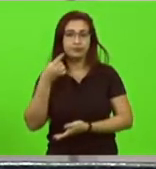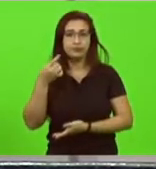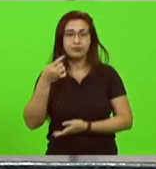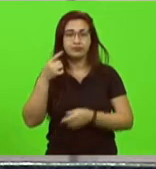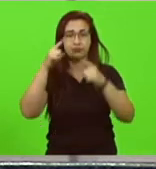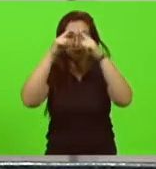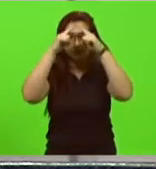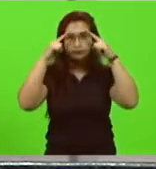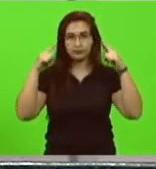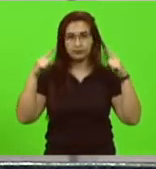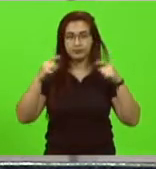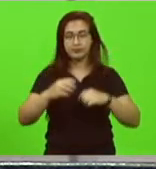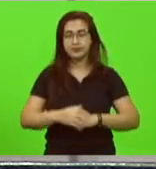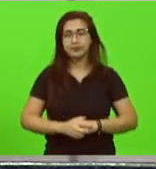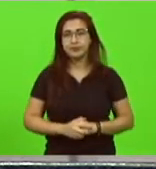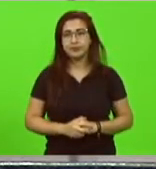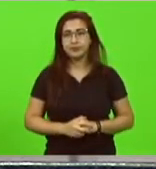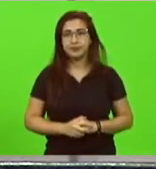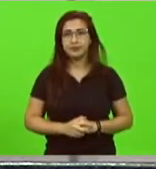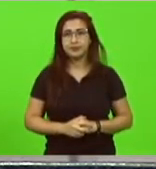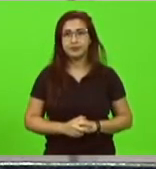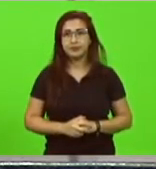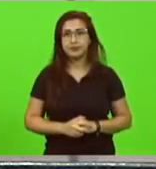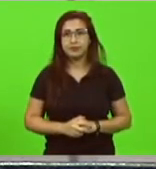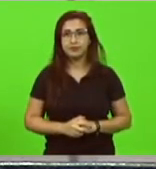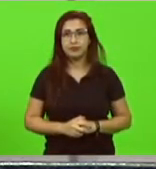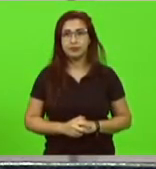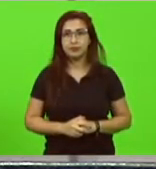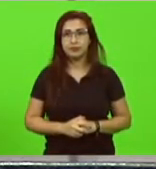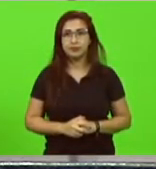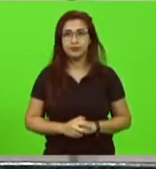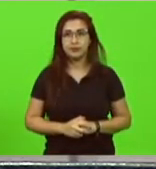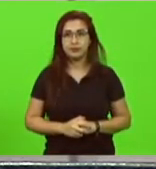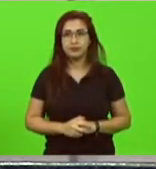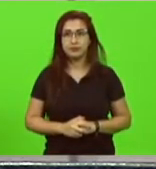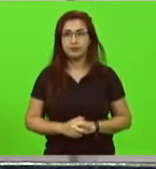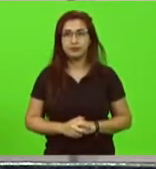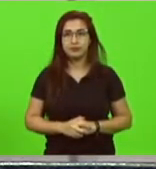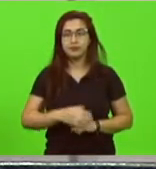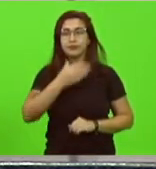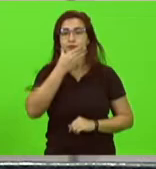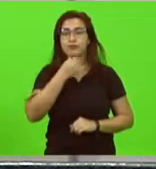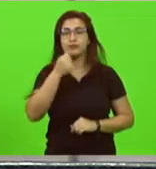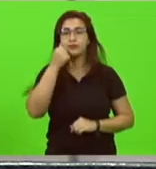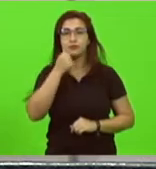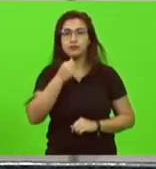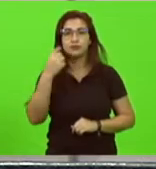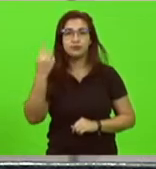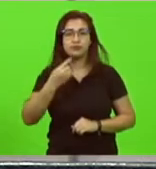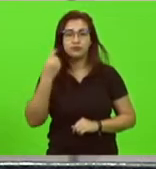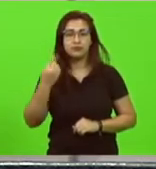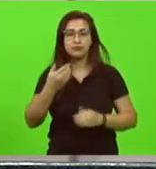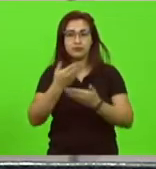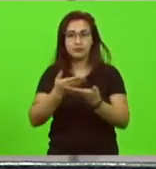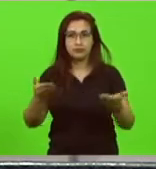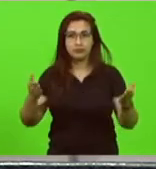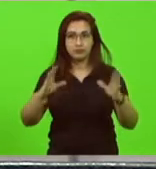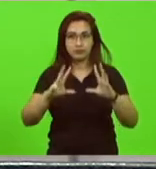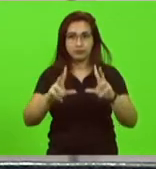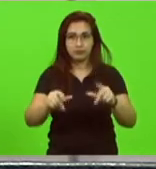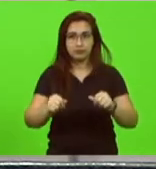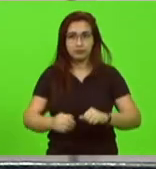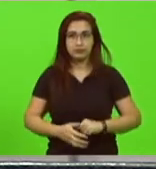sareto depois senhor presidente senhor presidente senhores deputados senhoras deputadas chamados catarinenses que acompanham